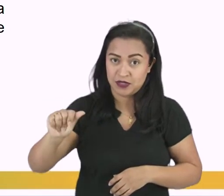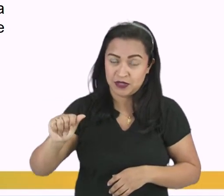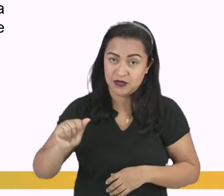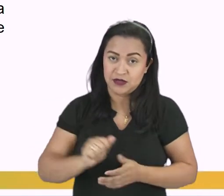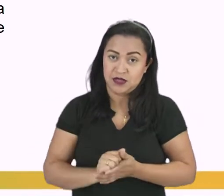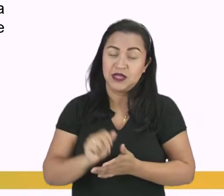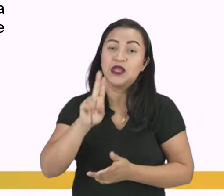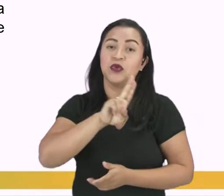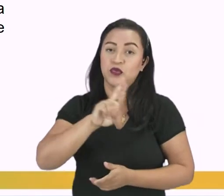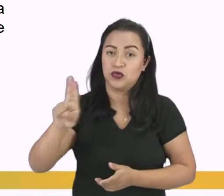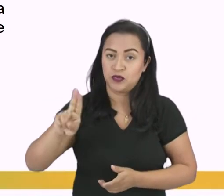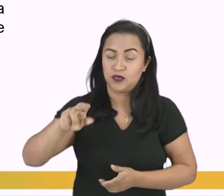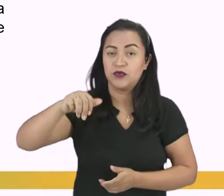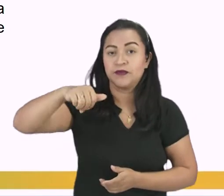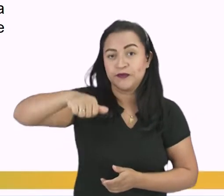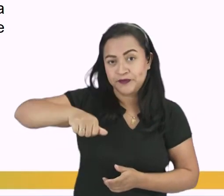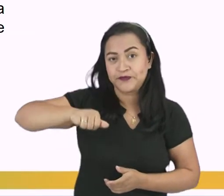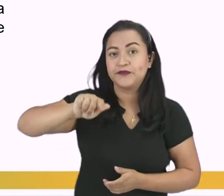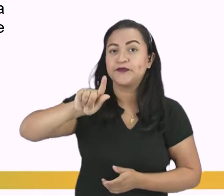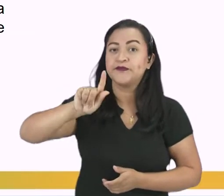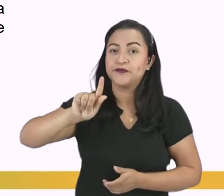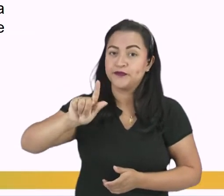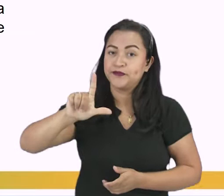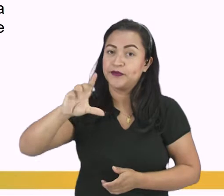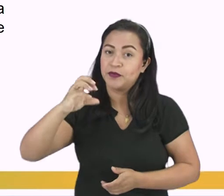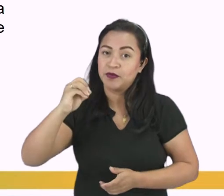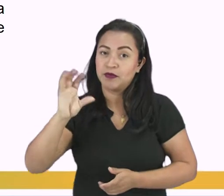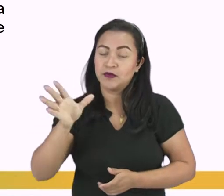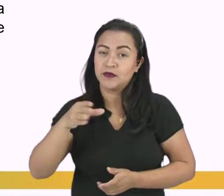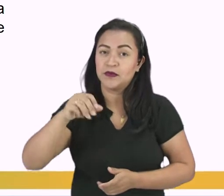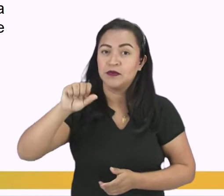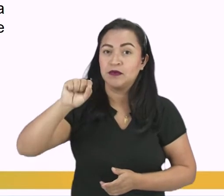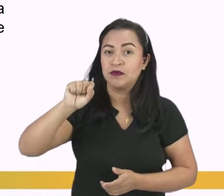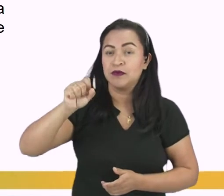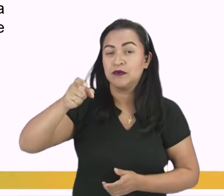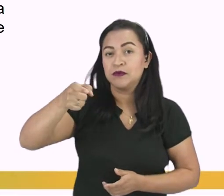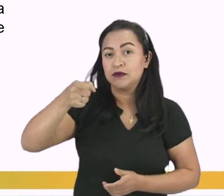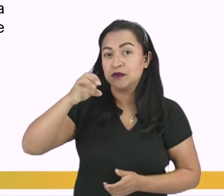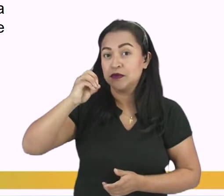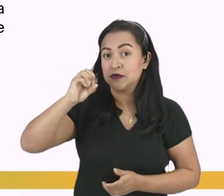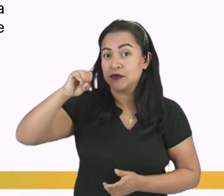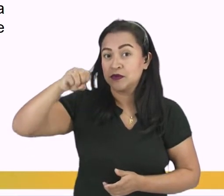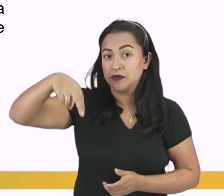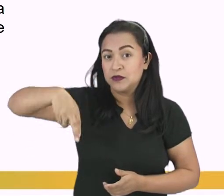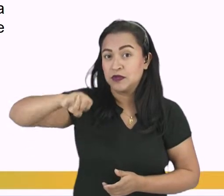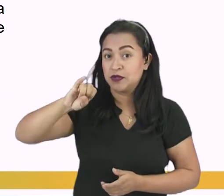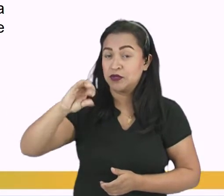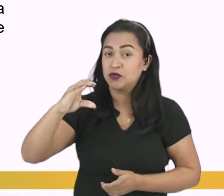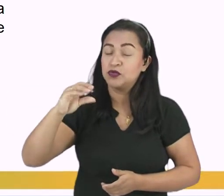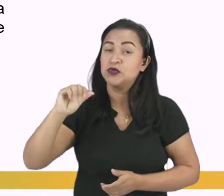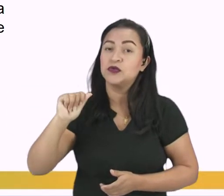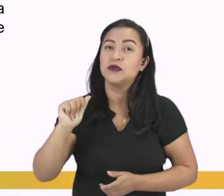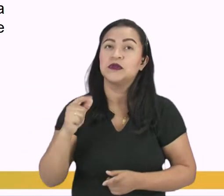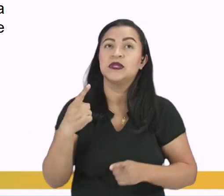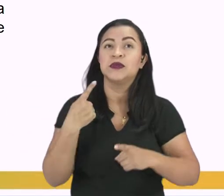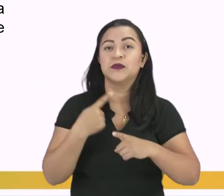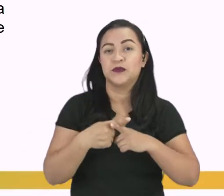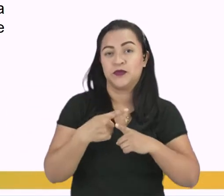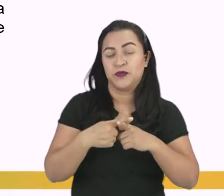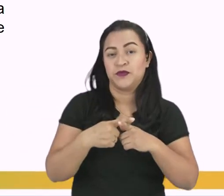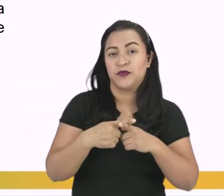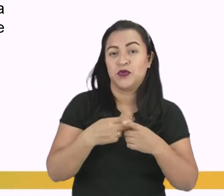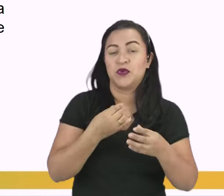-Saxônica. Essa designação se baseia em, devido ao aspecto